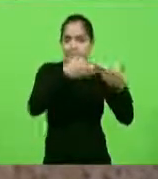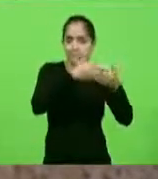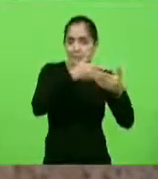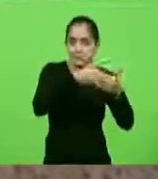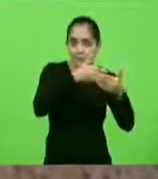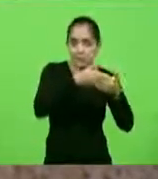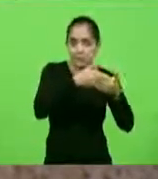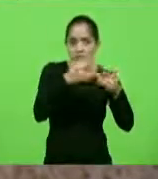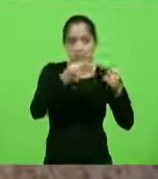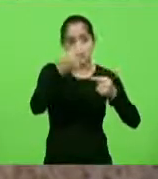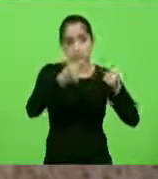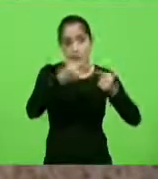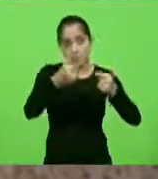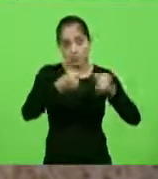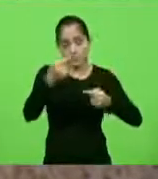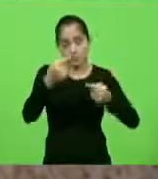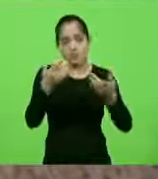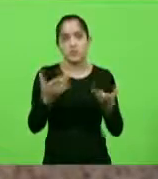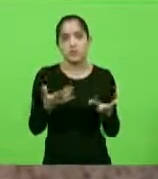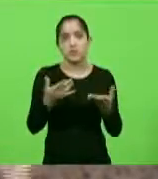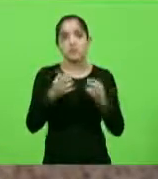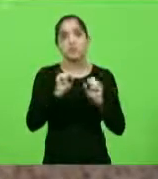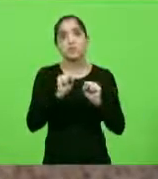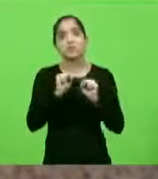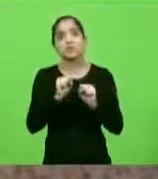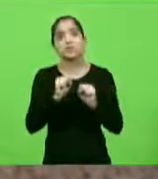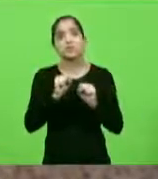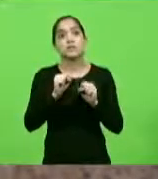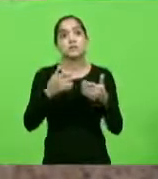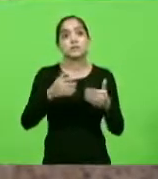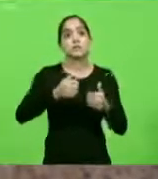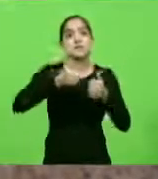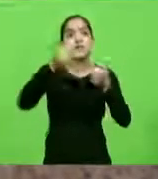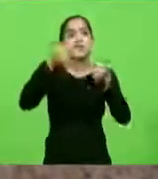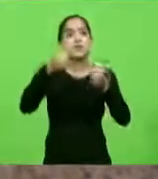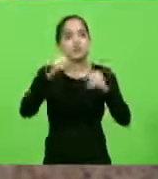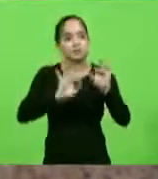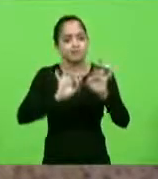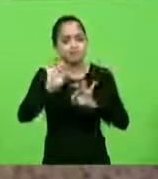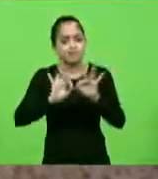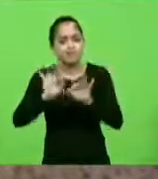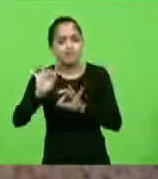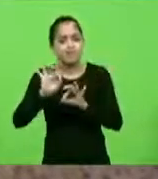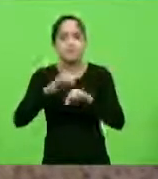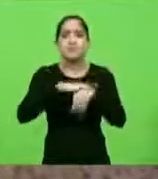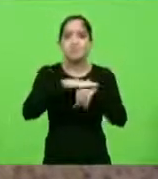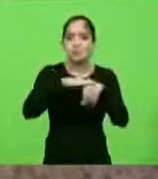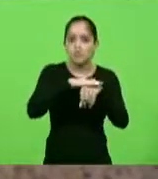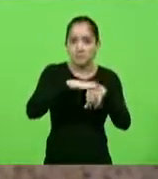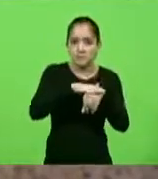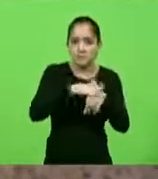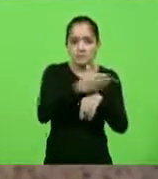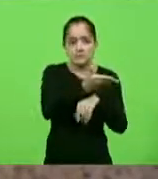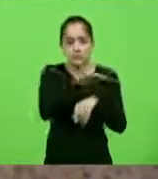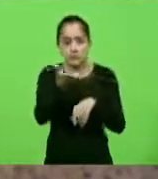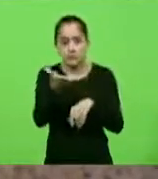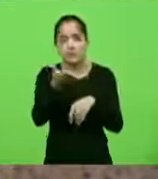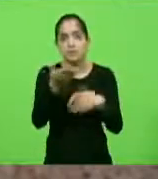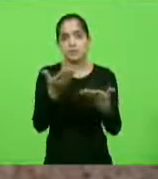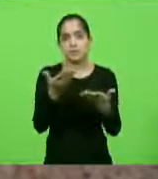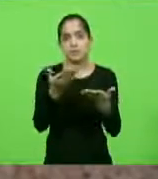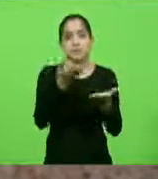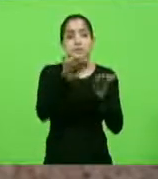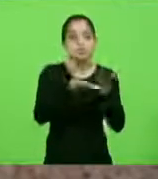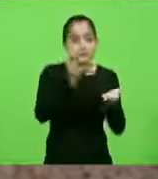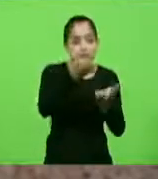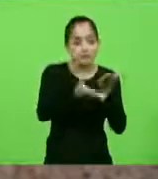faz sentido, medidas que poderiam ser muito melhor aplicadas, aplicadas, se se conversassem com quem está vivendo lá na ponta, quem